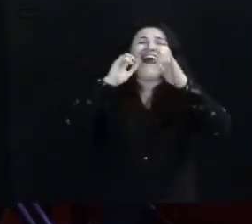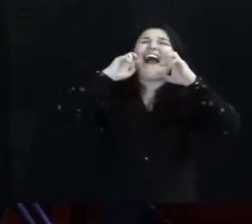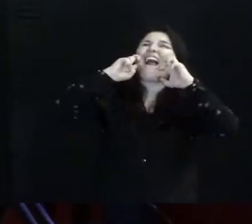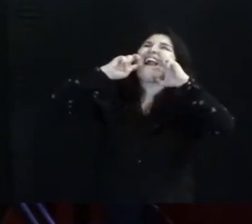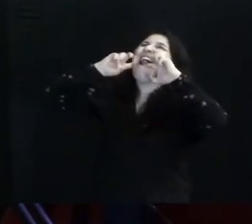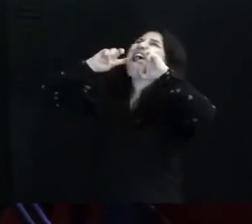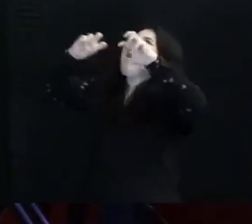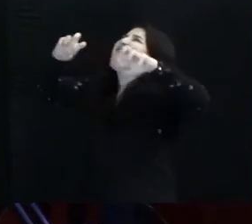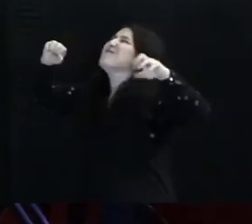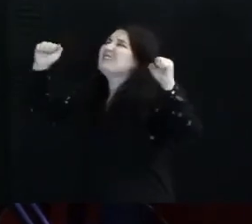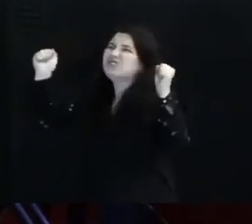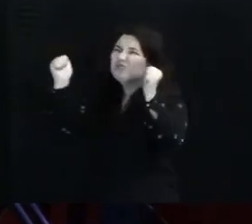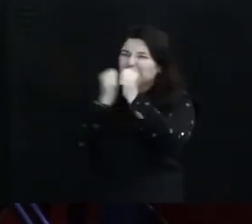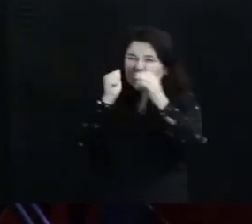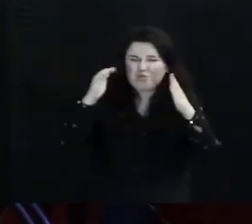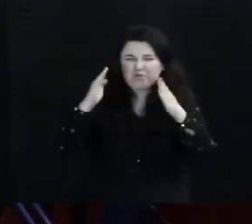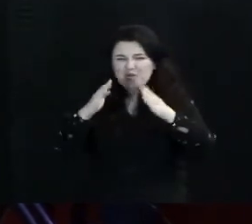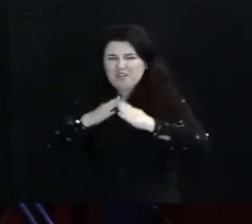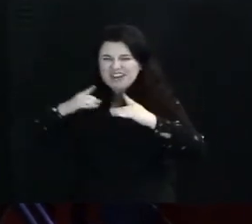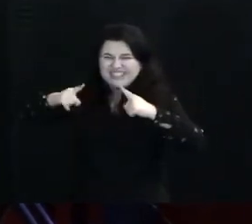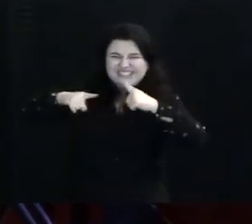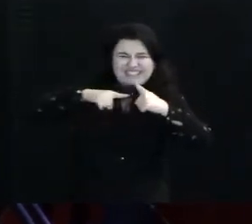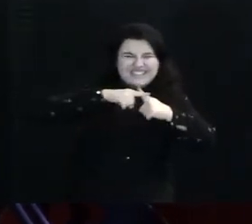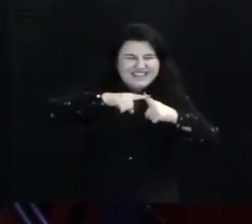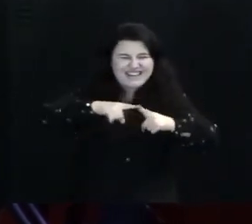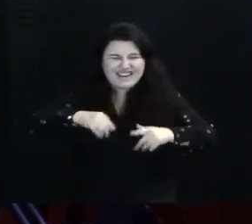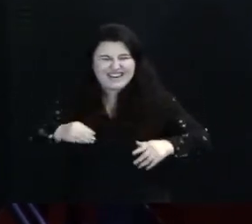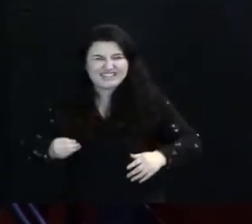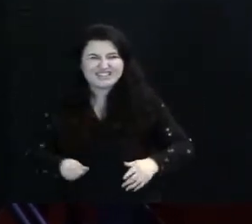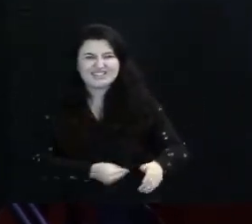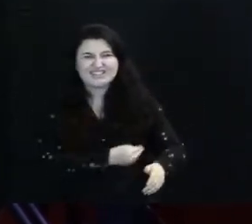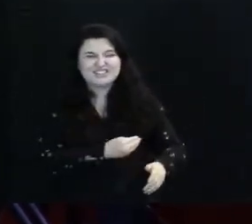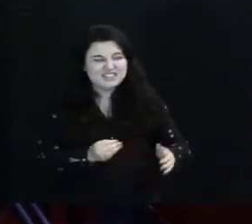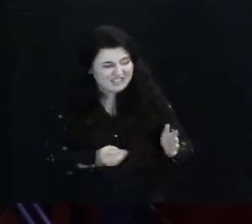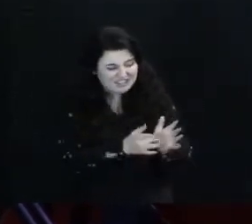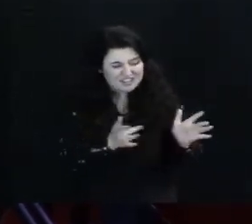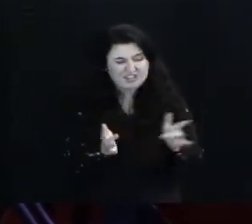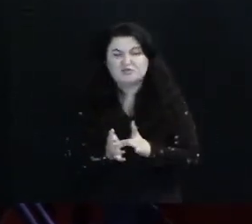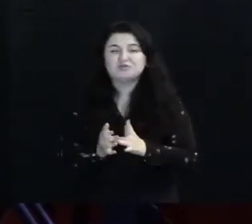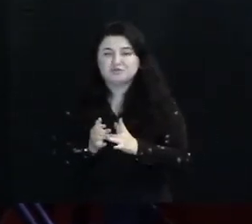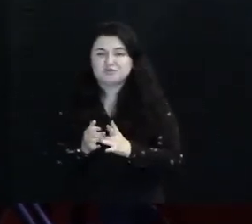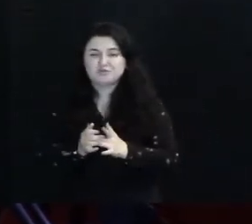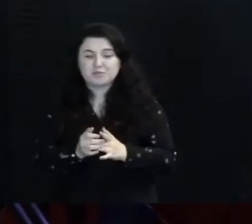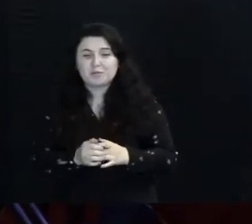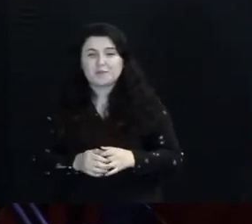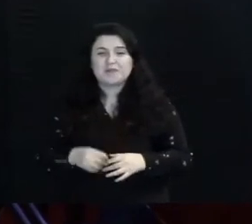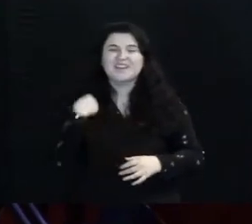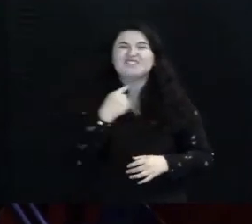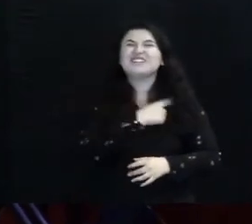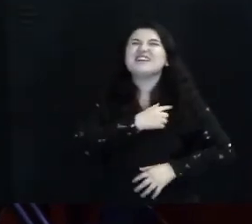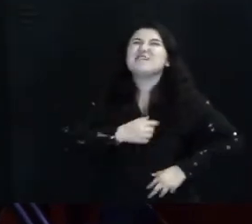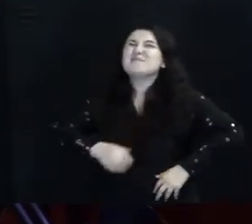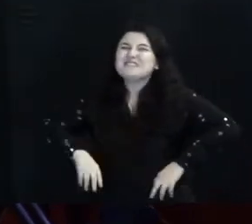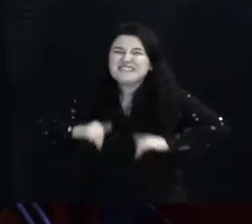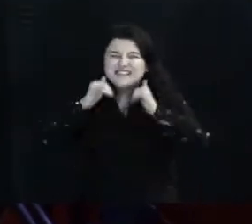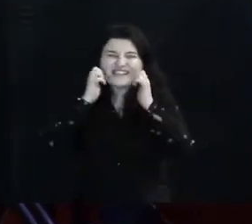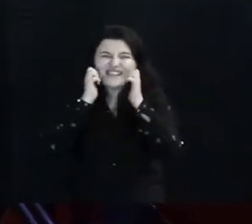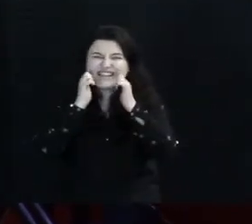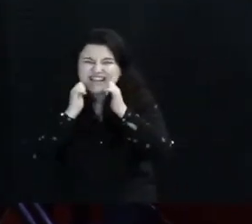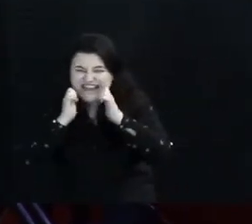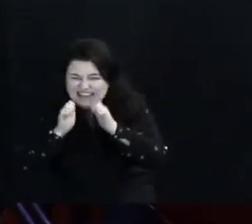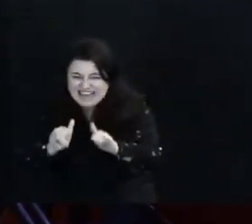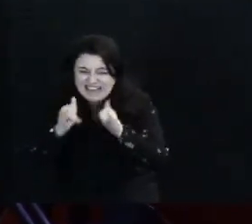com a igreja de Cristo Reunida pela vida do pastor Mauro Clementino Nós queremos declarar que o amado